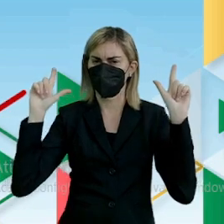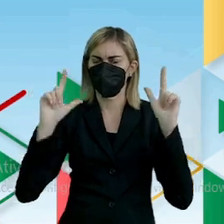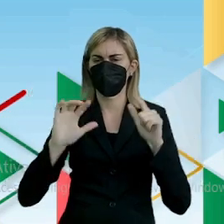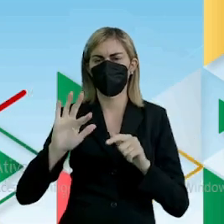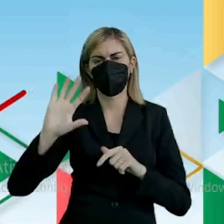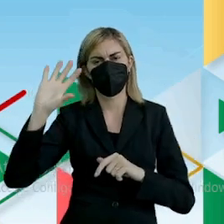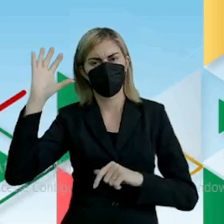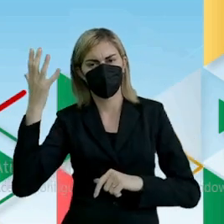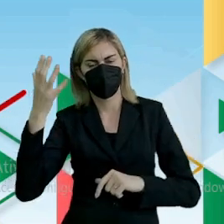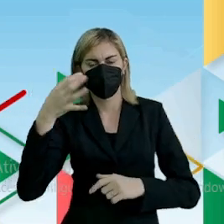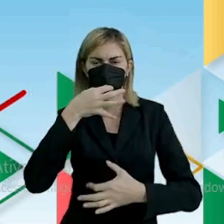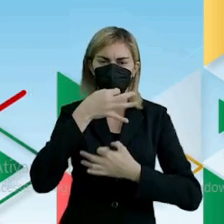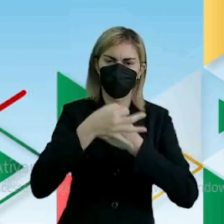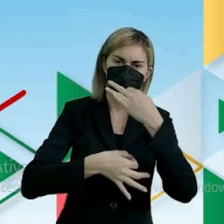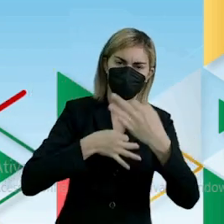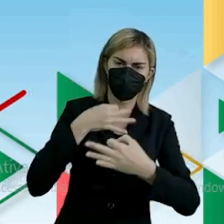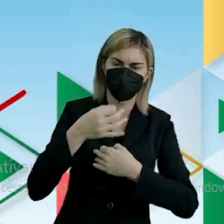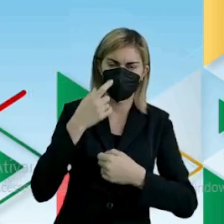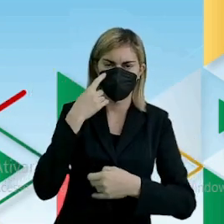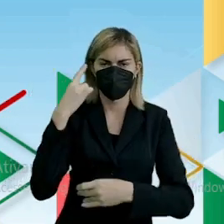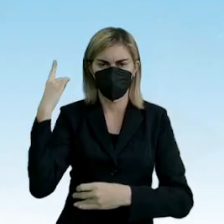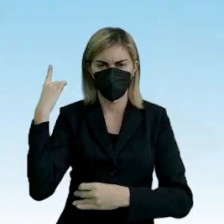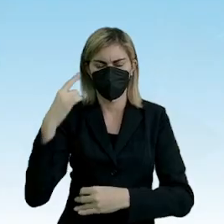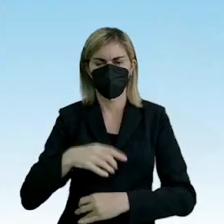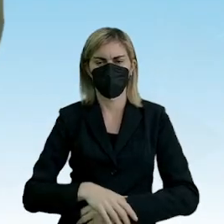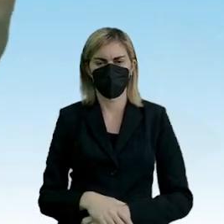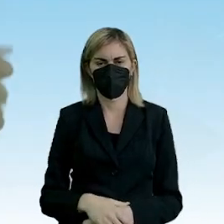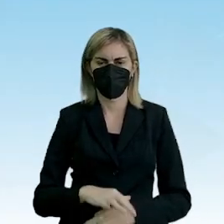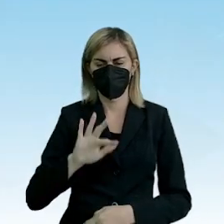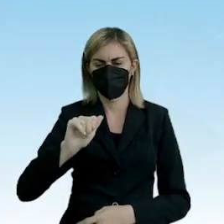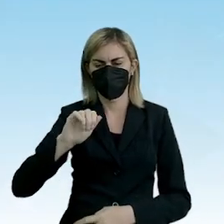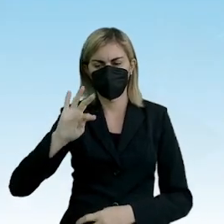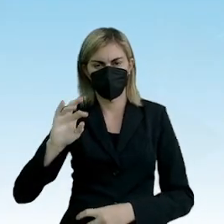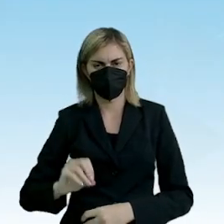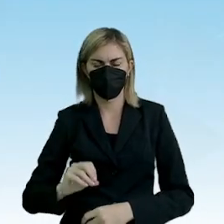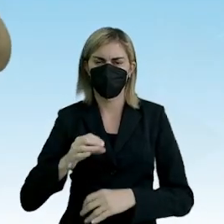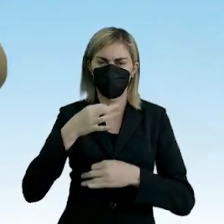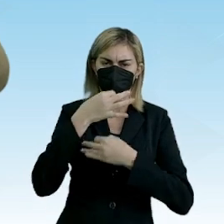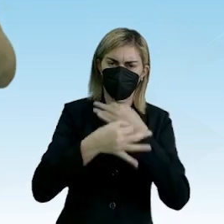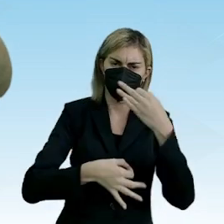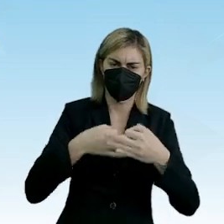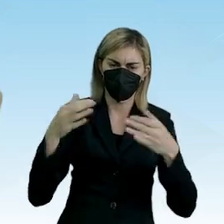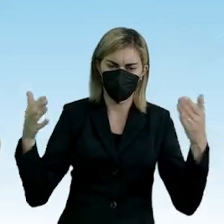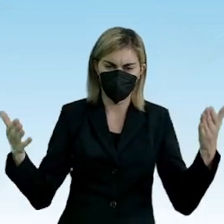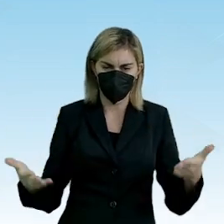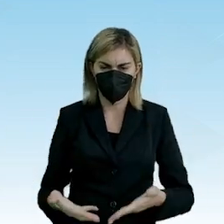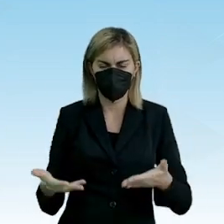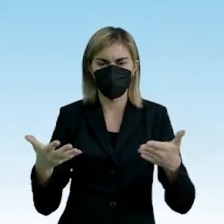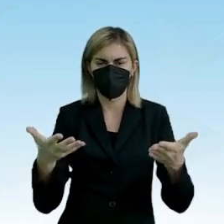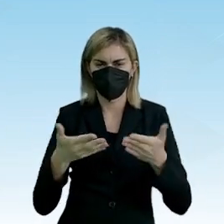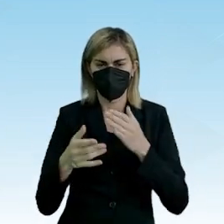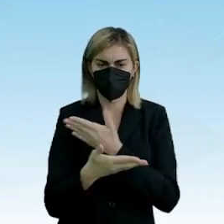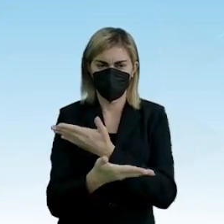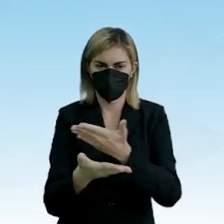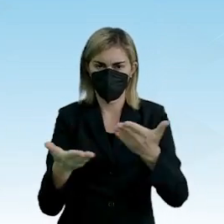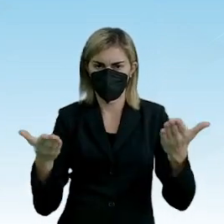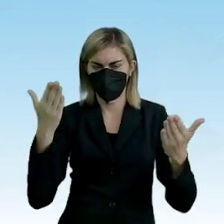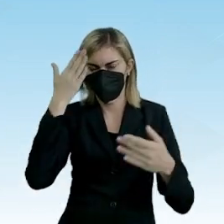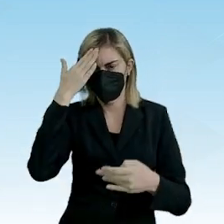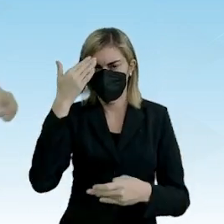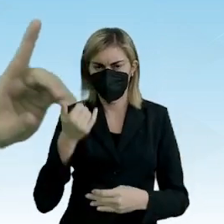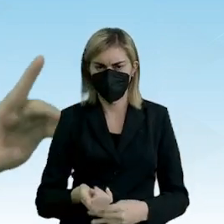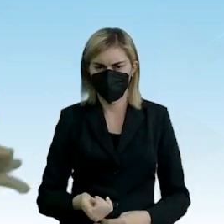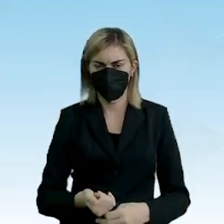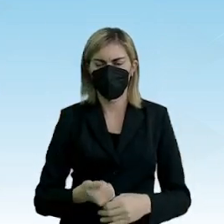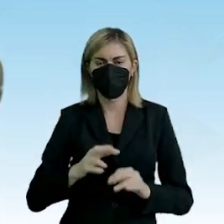fato e opinião. Olha aí que assunto importante. Fato e opinião. Hoje quero que vocês saibam